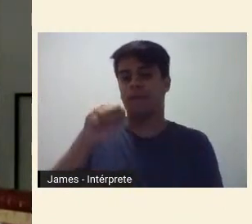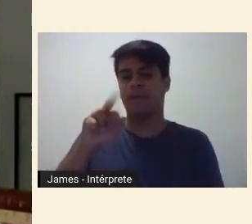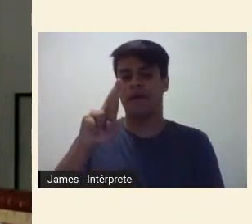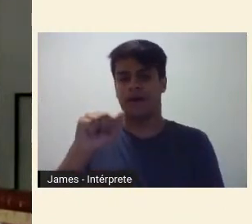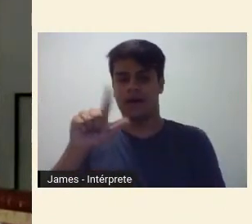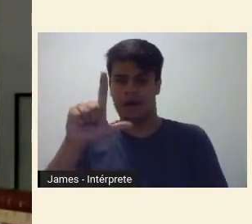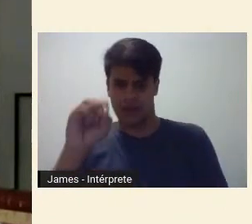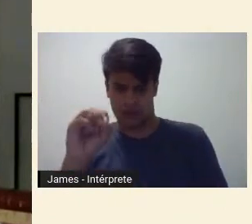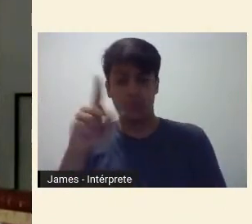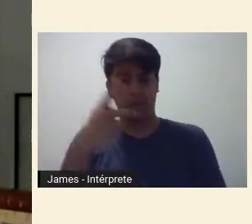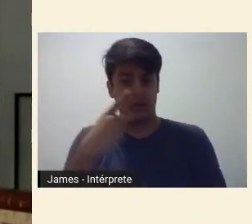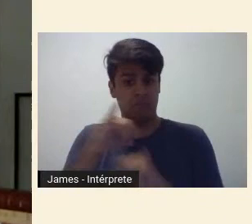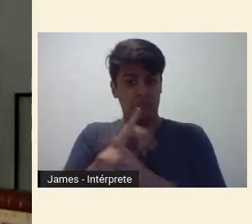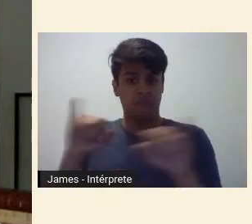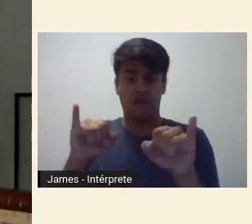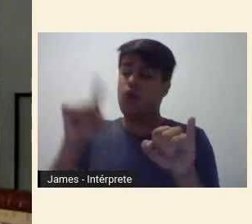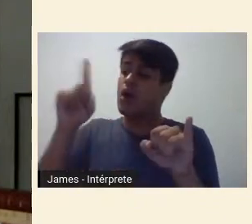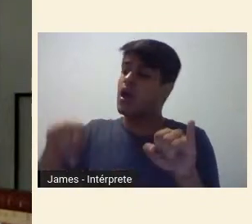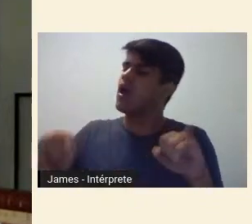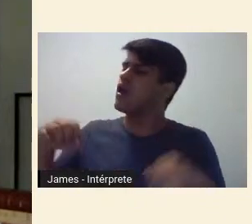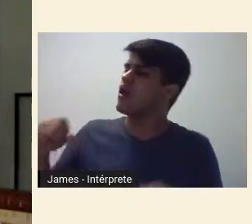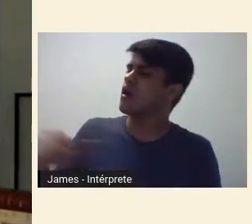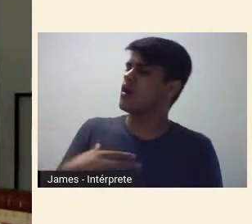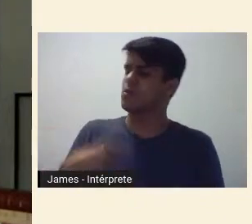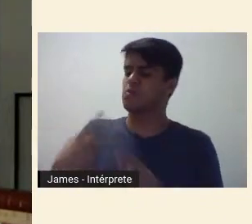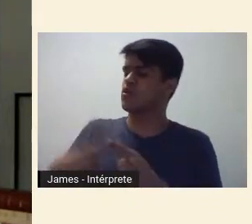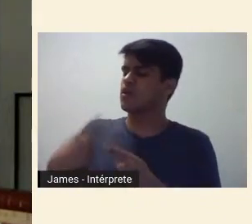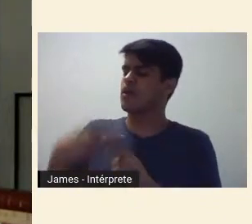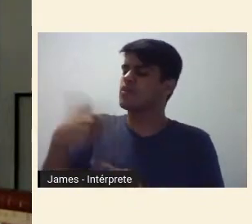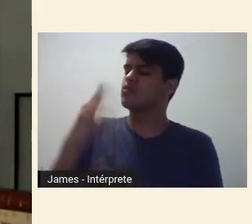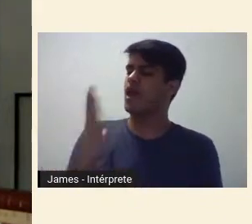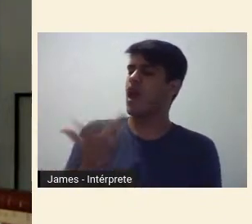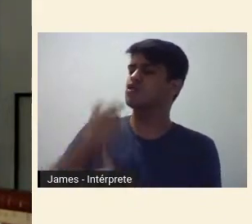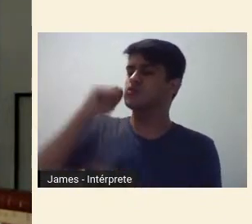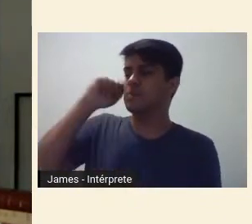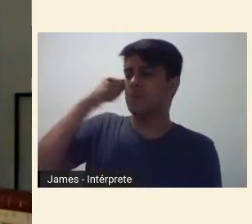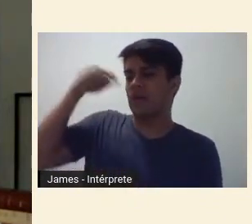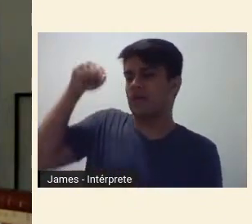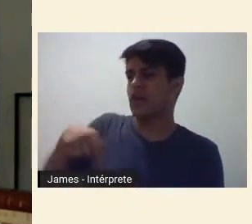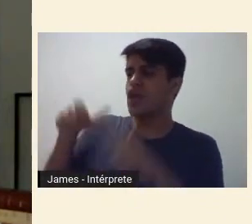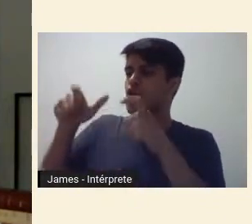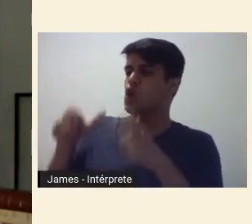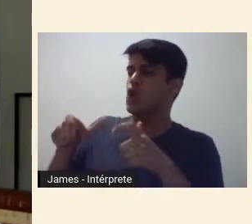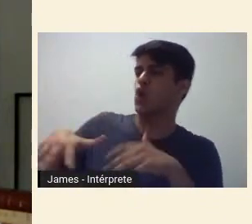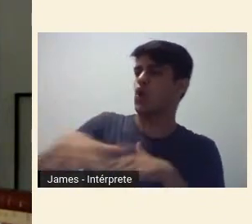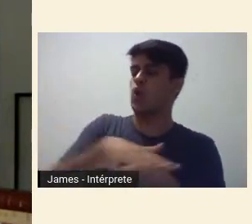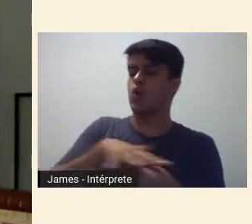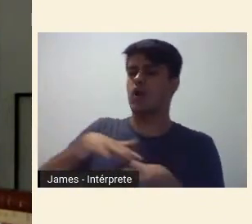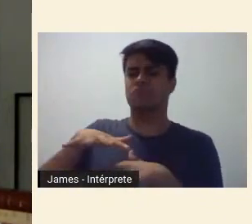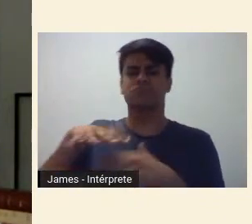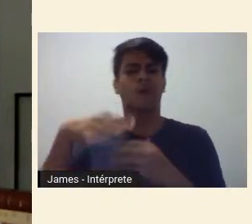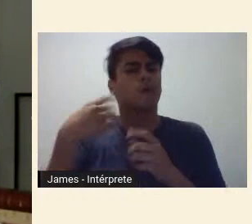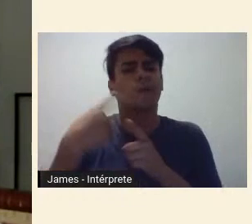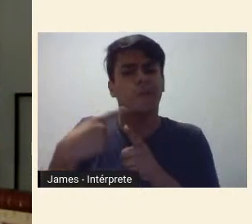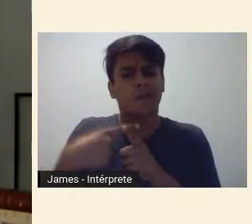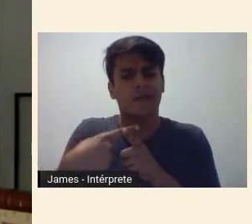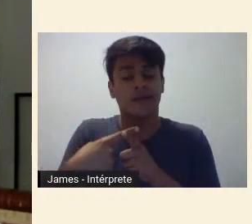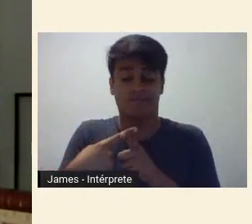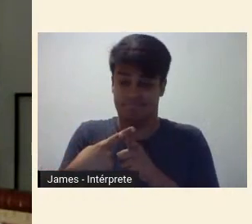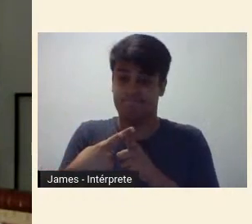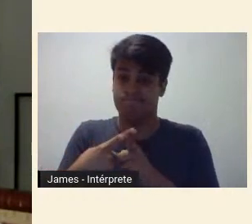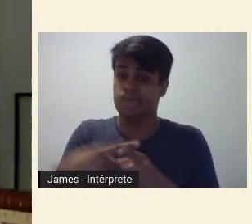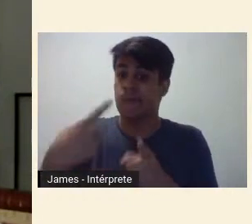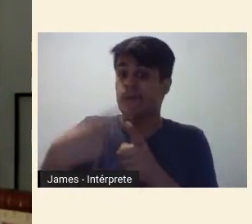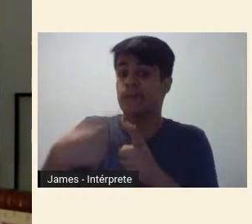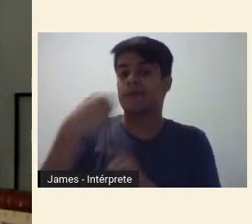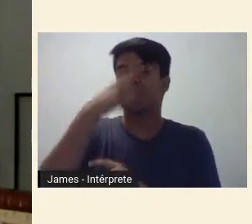desagravo histórico à ausência da arte preta brasileira naquele palco. Provavelmente, esse gesto decorre da ideia de que o